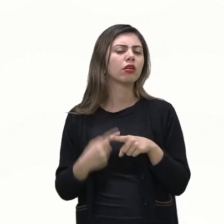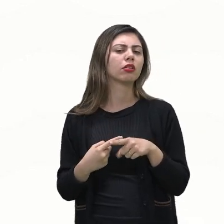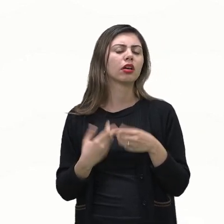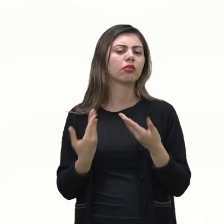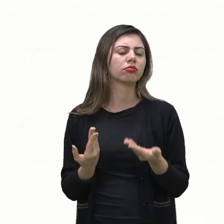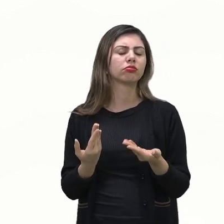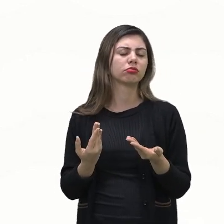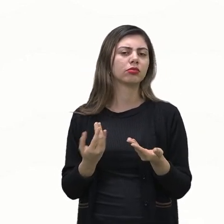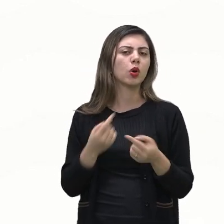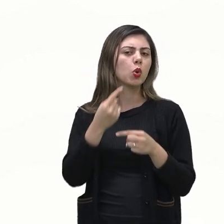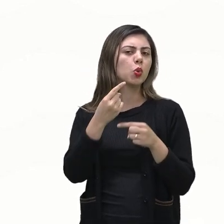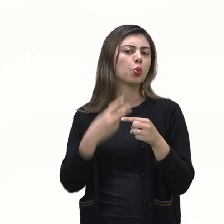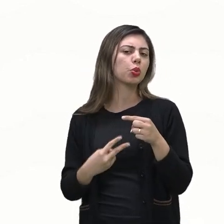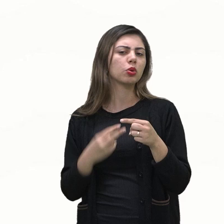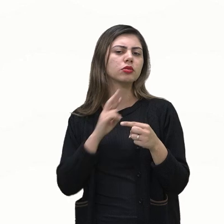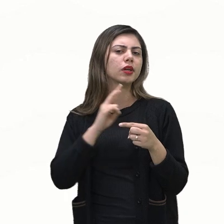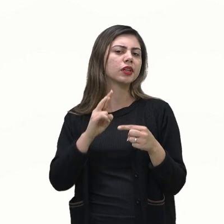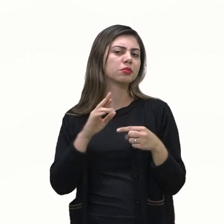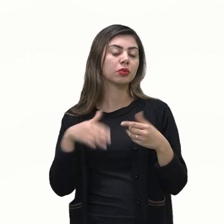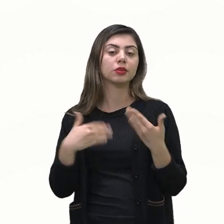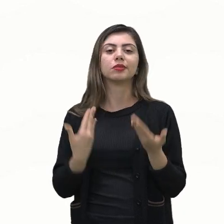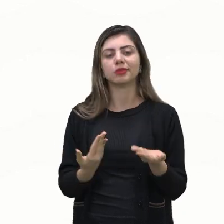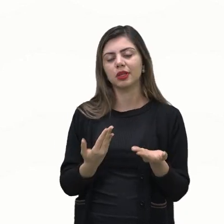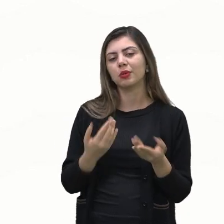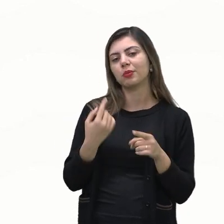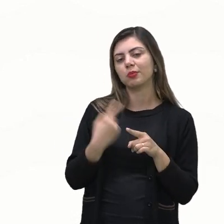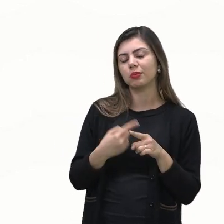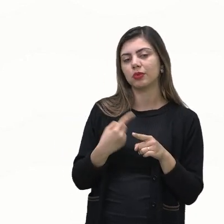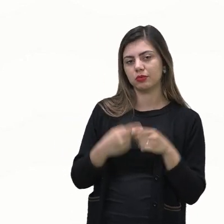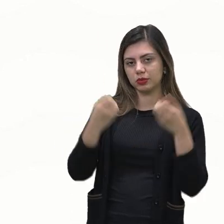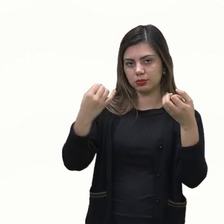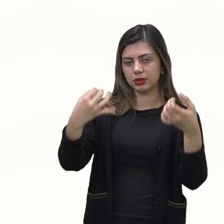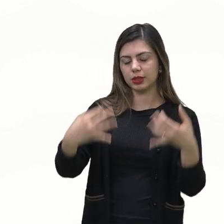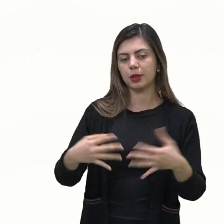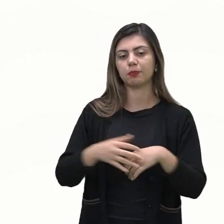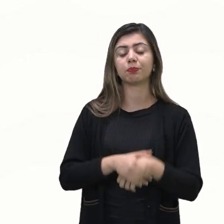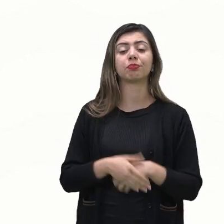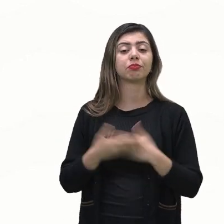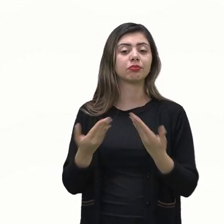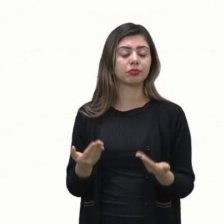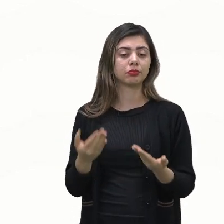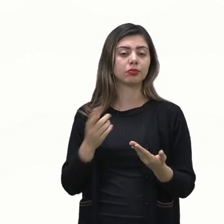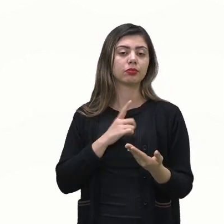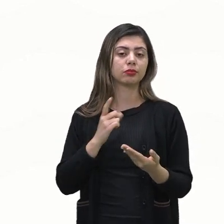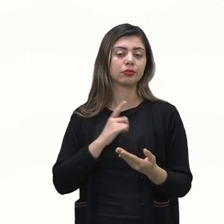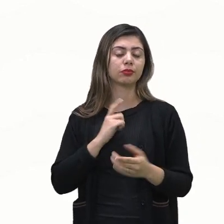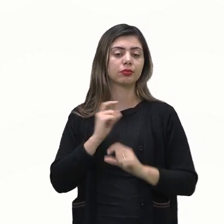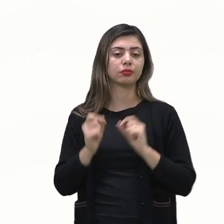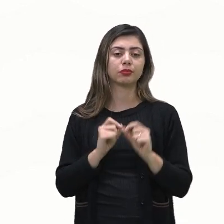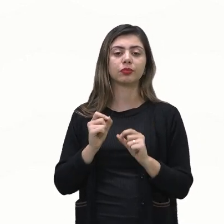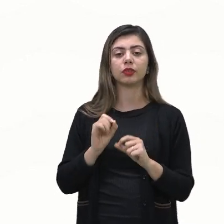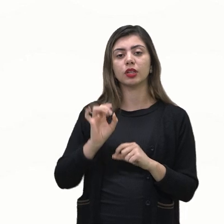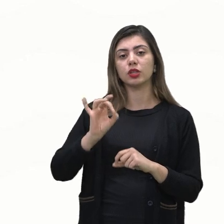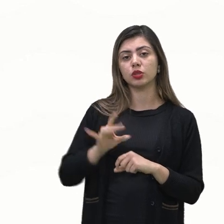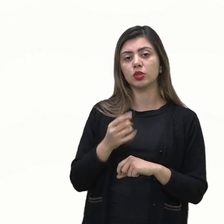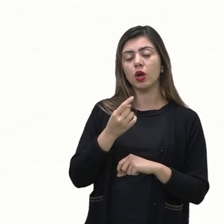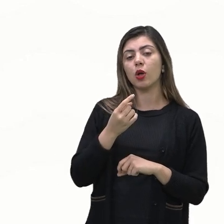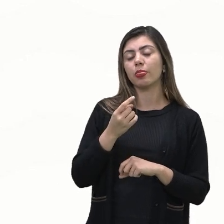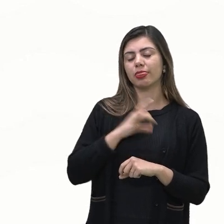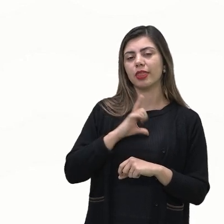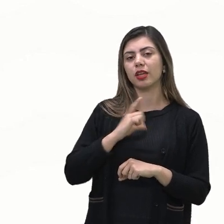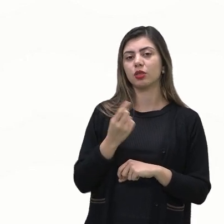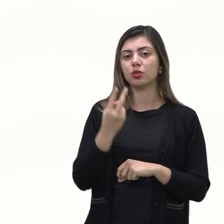resposta é um sobre dois justamente porque o espaço amostral é formado por dois elementos